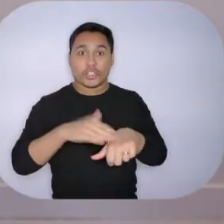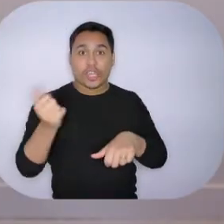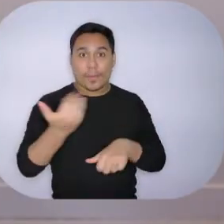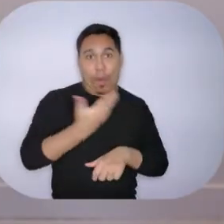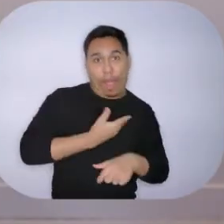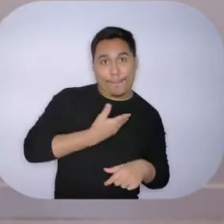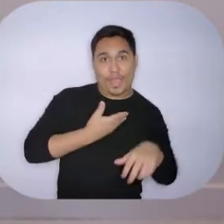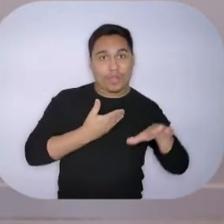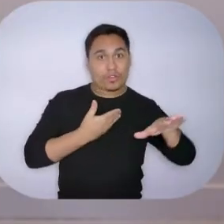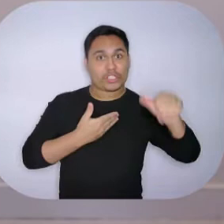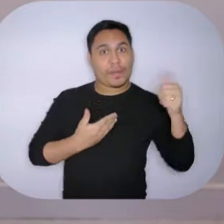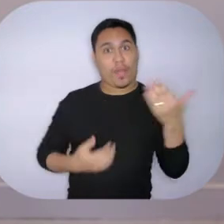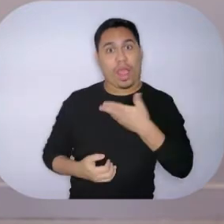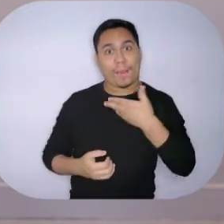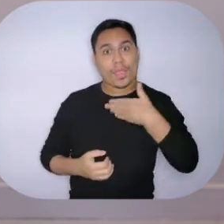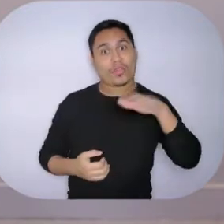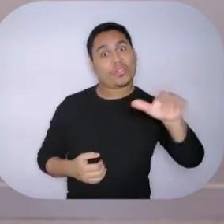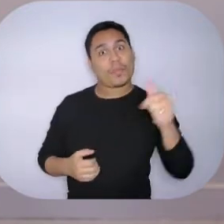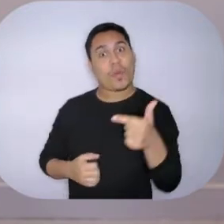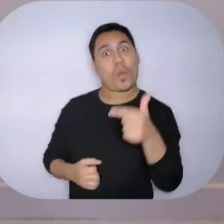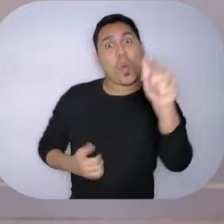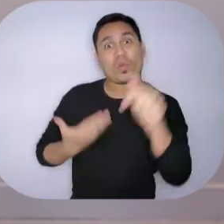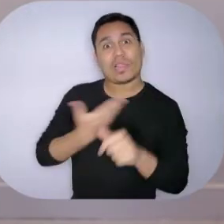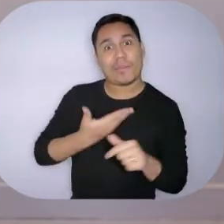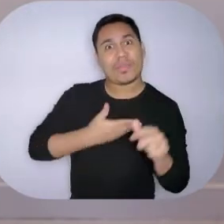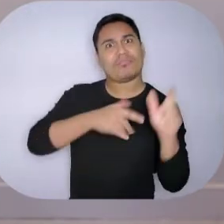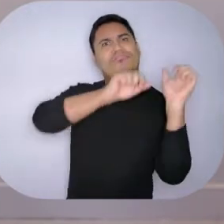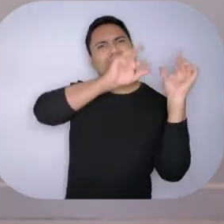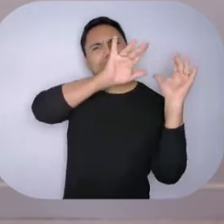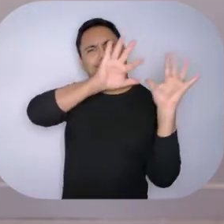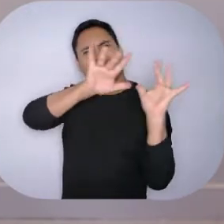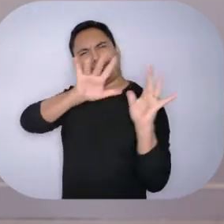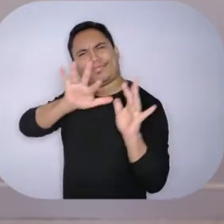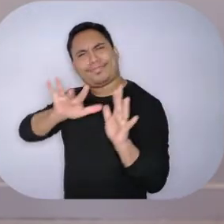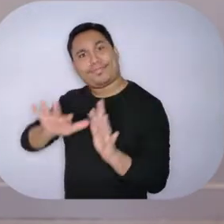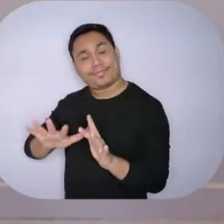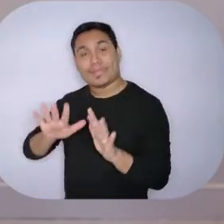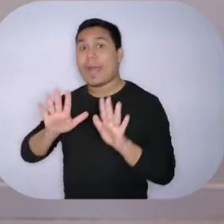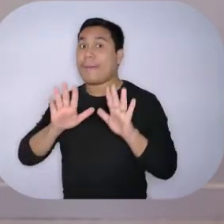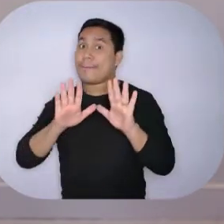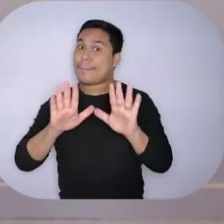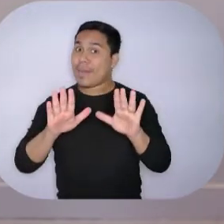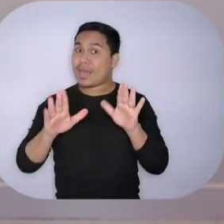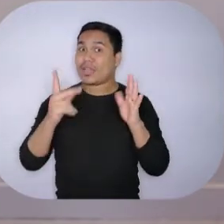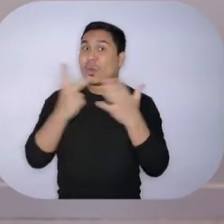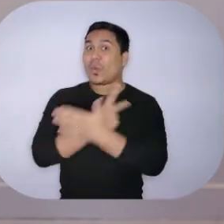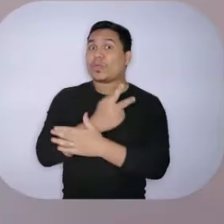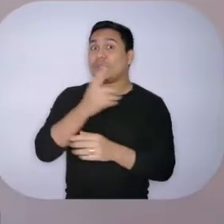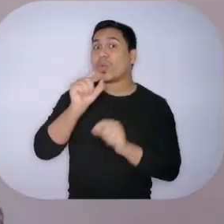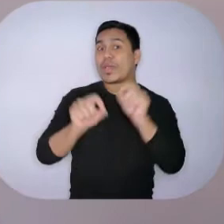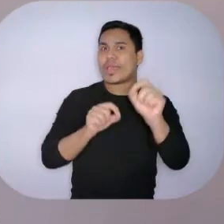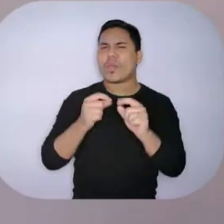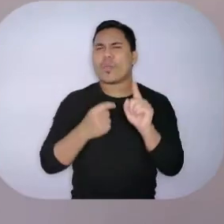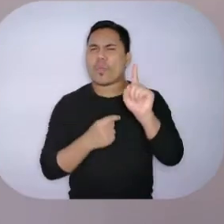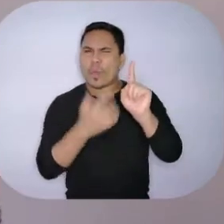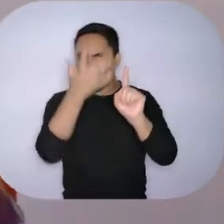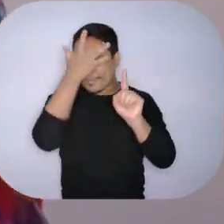outros amigos que convidaram outros amigos. Porém, um dos seguidores daquele